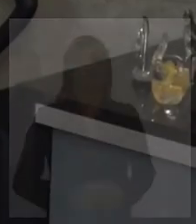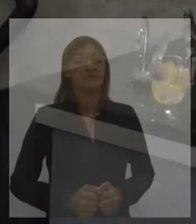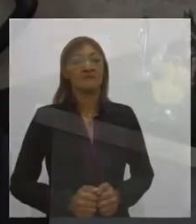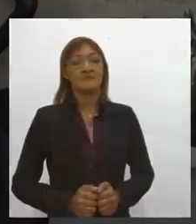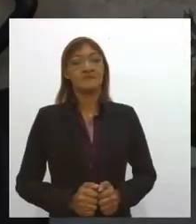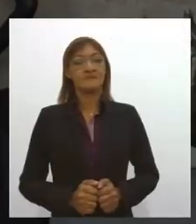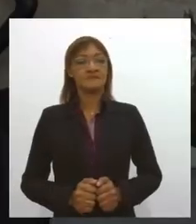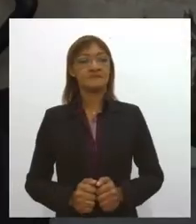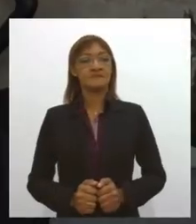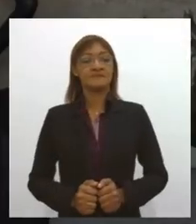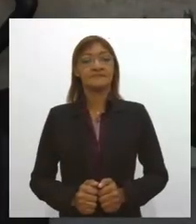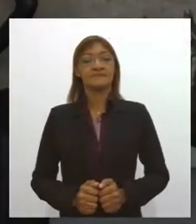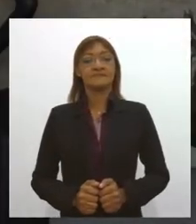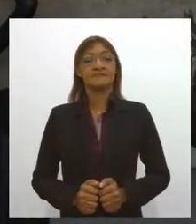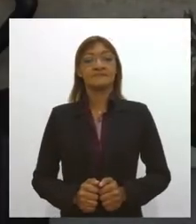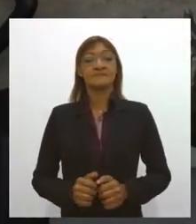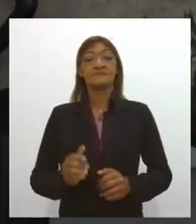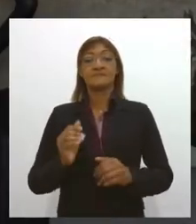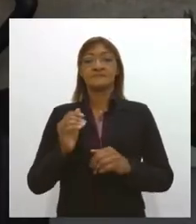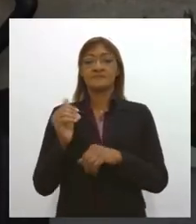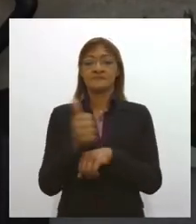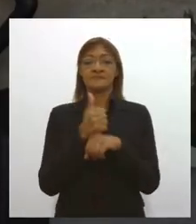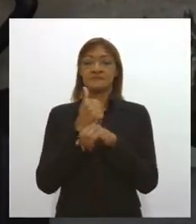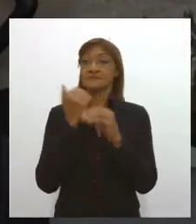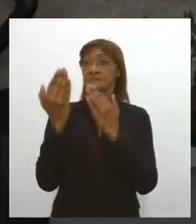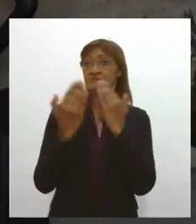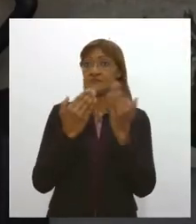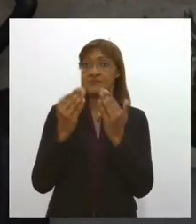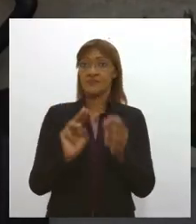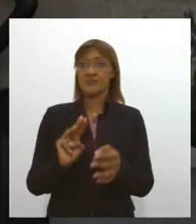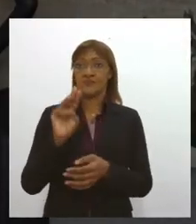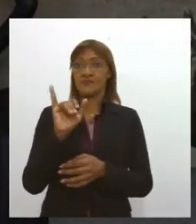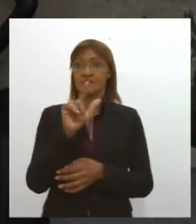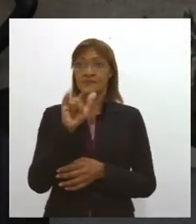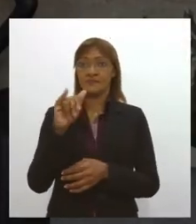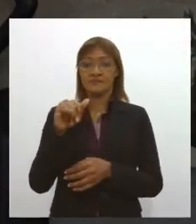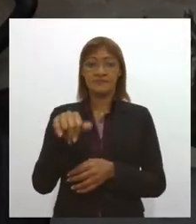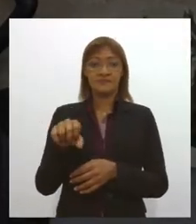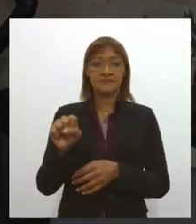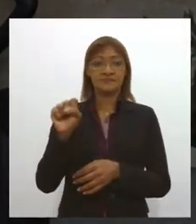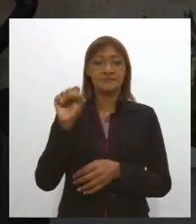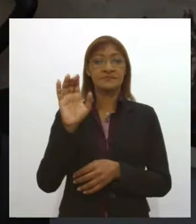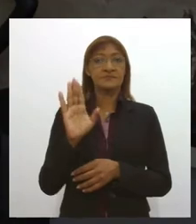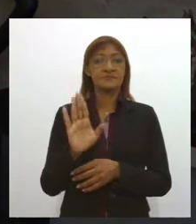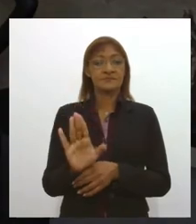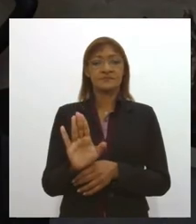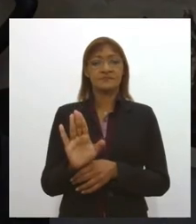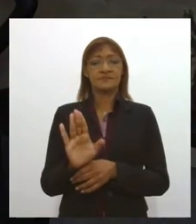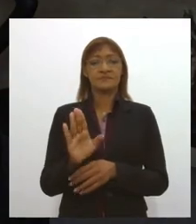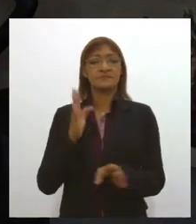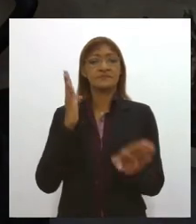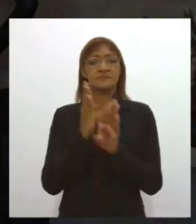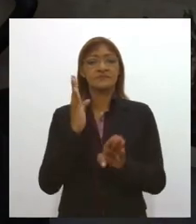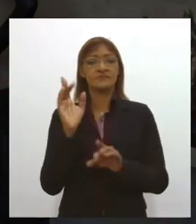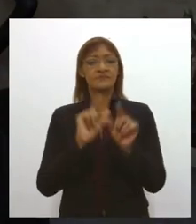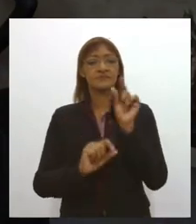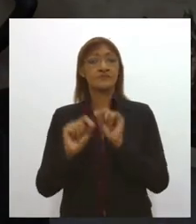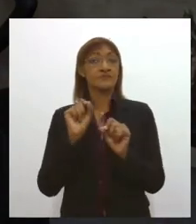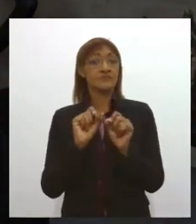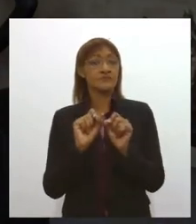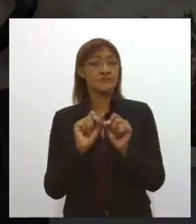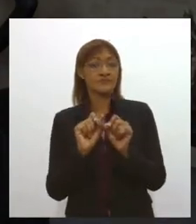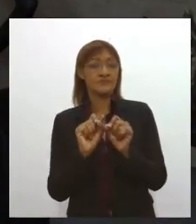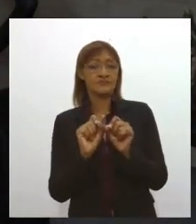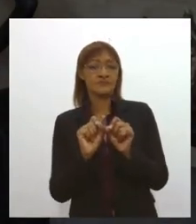o psicólogo William James disse um dado momento que uma das grandes descobertas dos últimos tempos